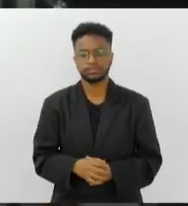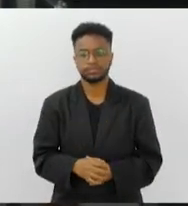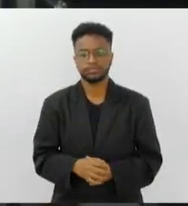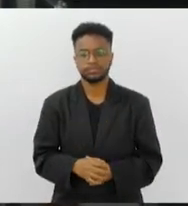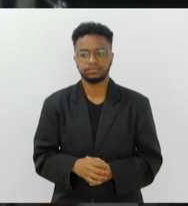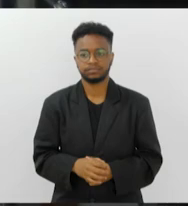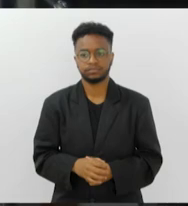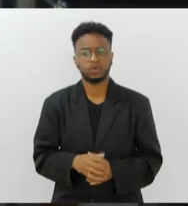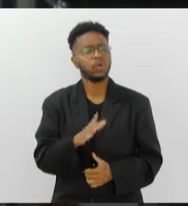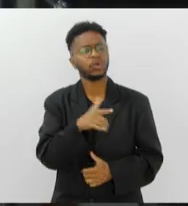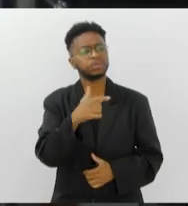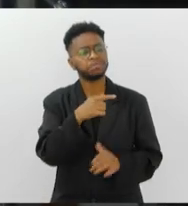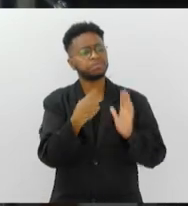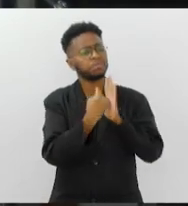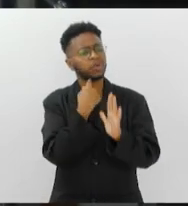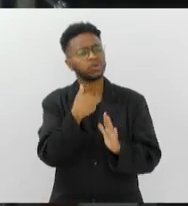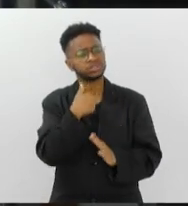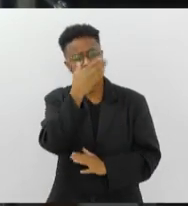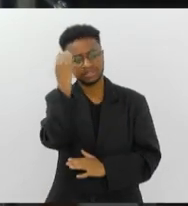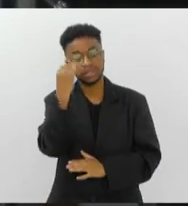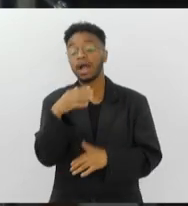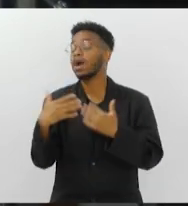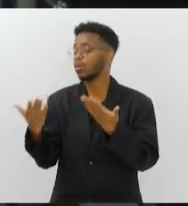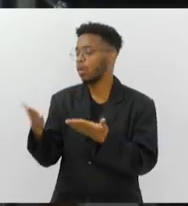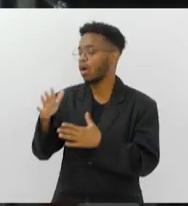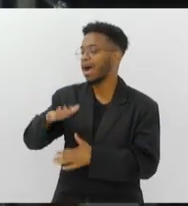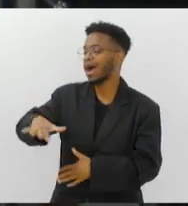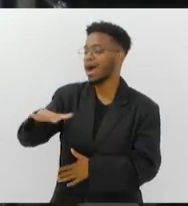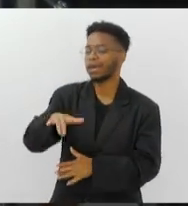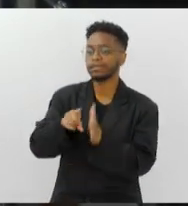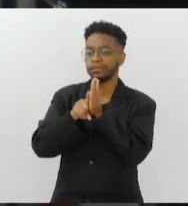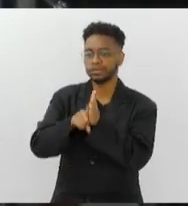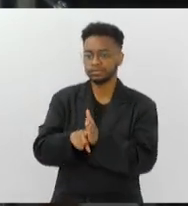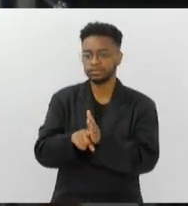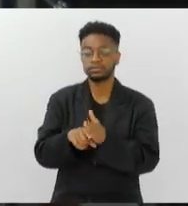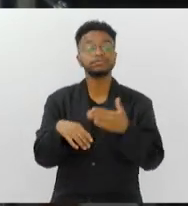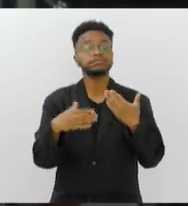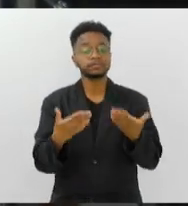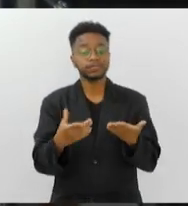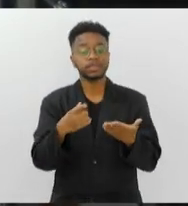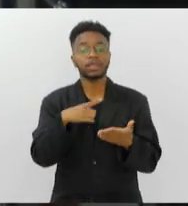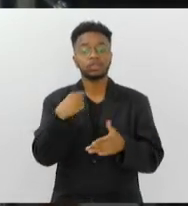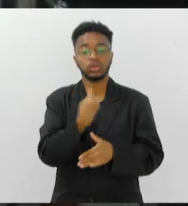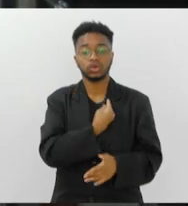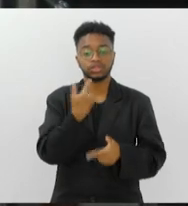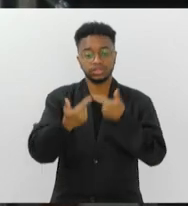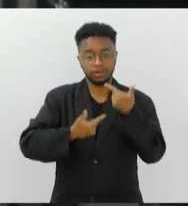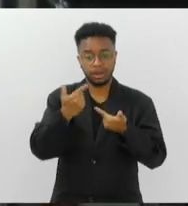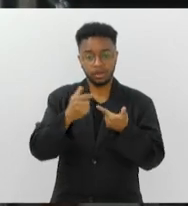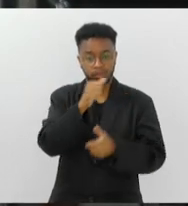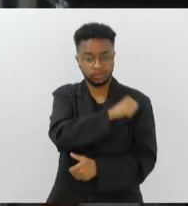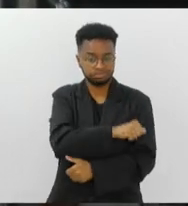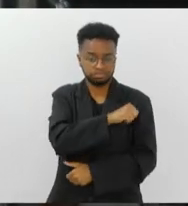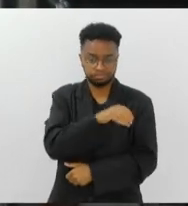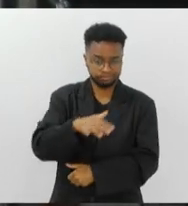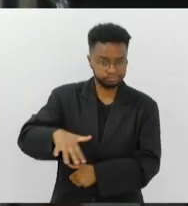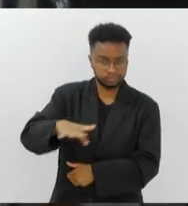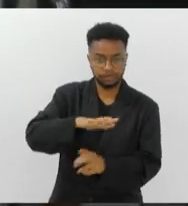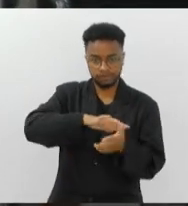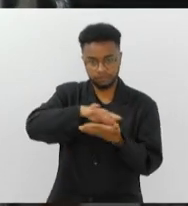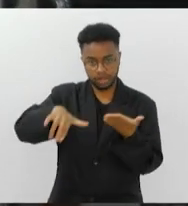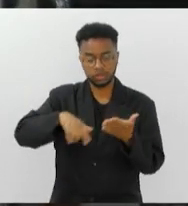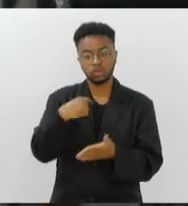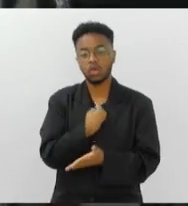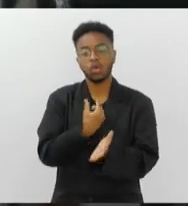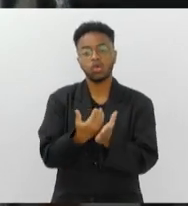Qual foi a outra pergunta? Eu esqueci. As áreas dessas pesquisas. E a gente trabalha em todo o estado do Rio de Janeiro. A gente começou trabalhando na Ilha Grande,